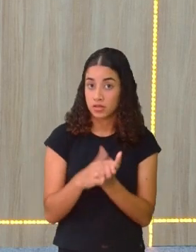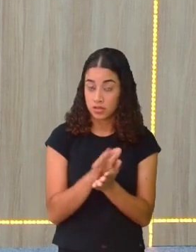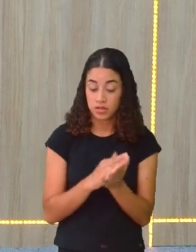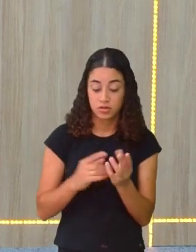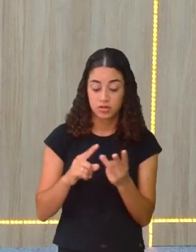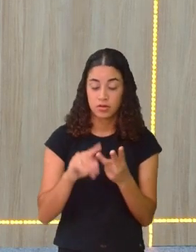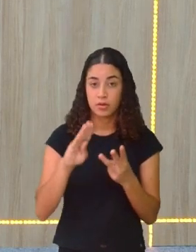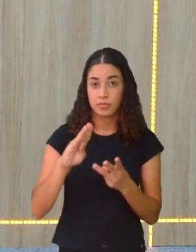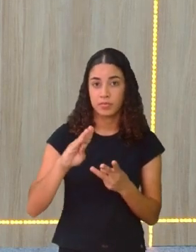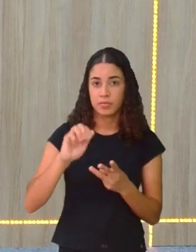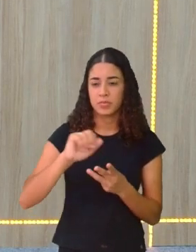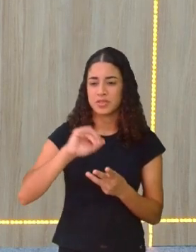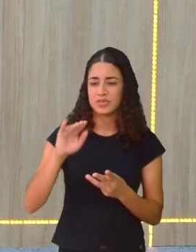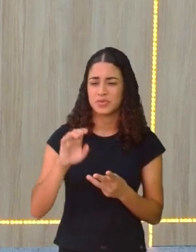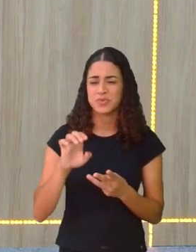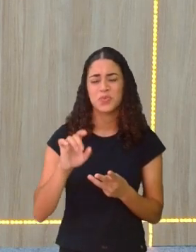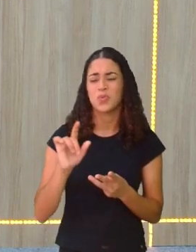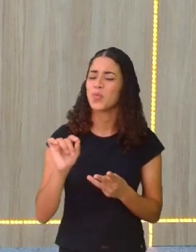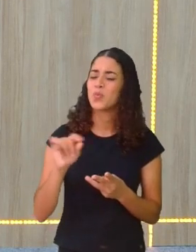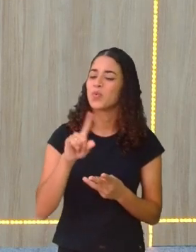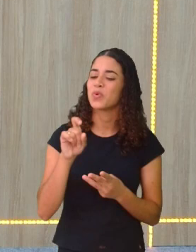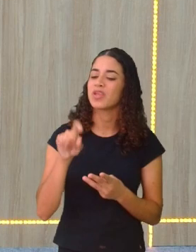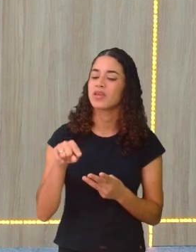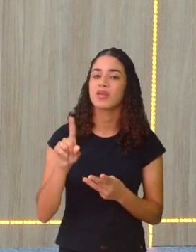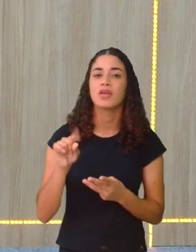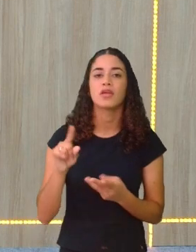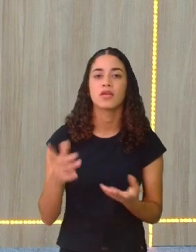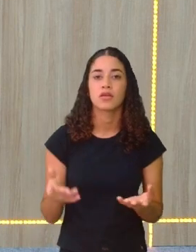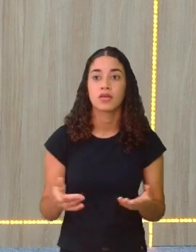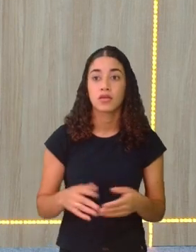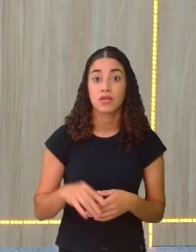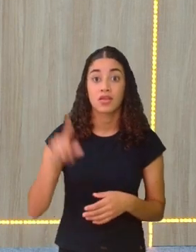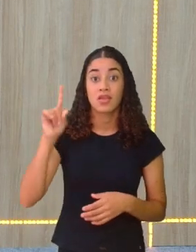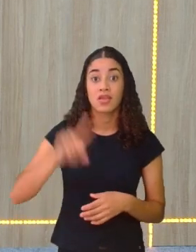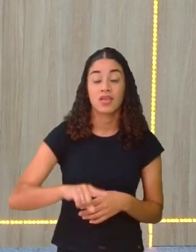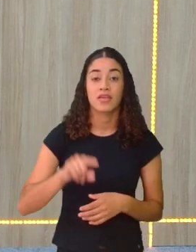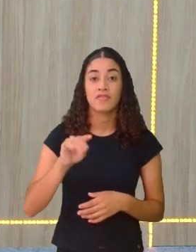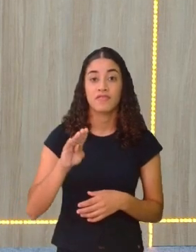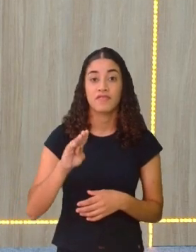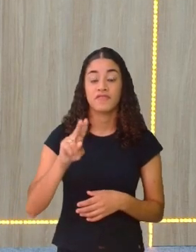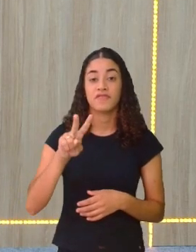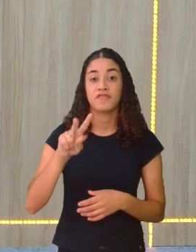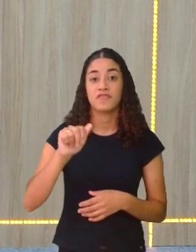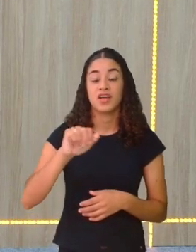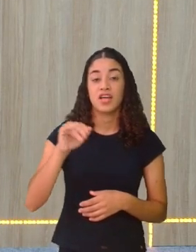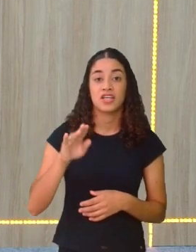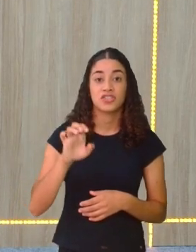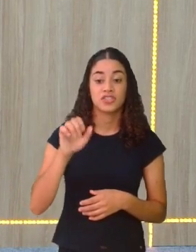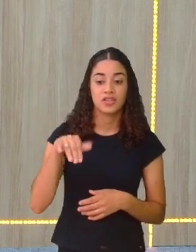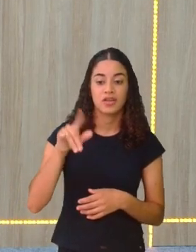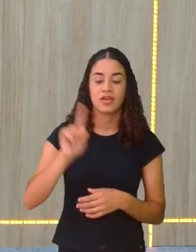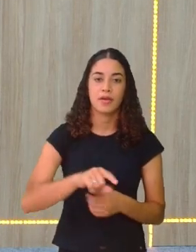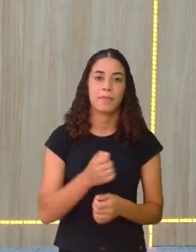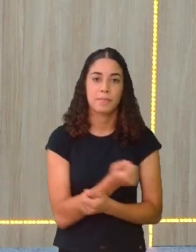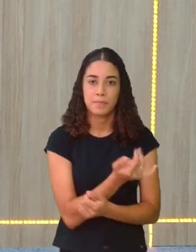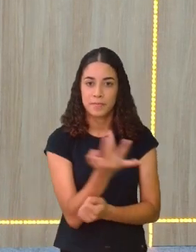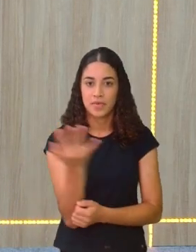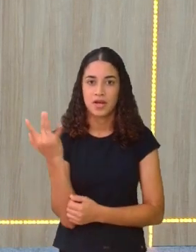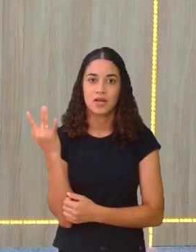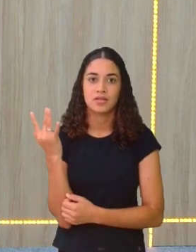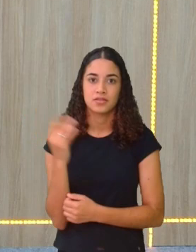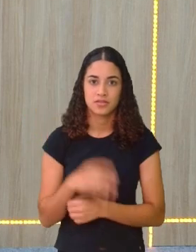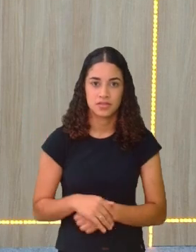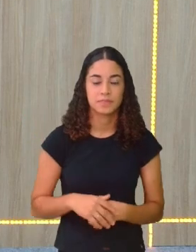pesquisei isso, Baje, Baje, depois foi que eu me toquei, que é a vagem de uma planta. É Baje de